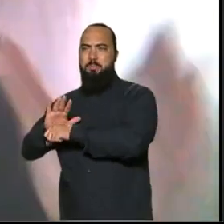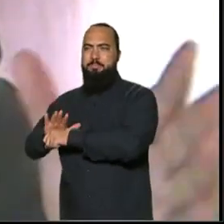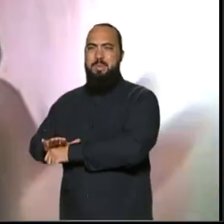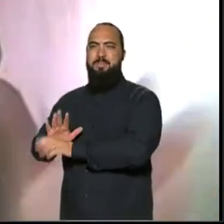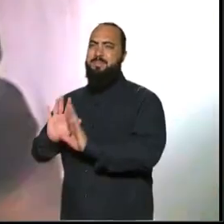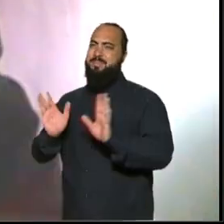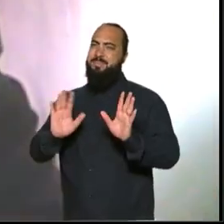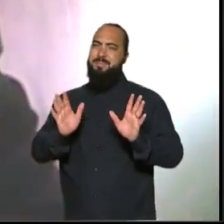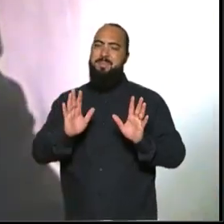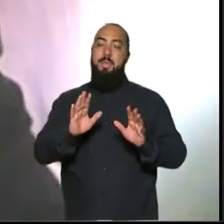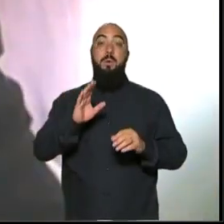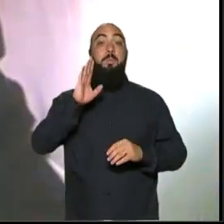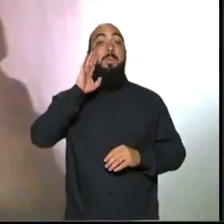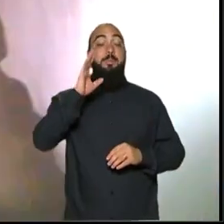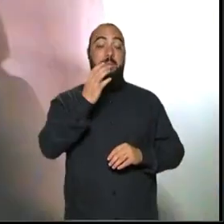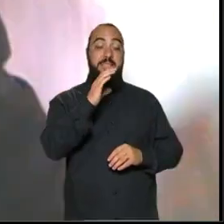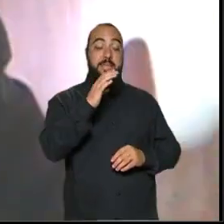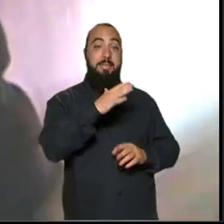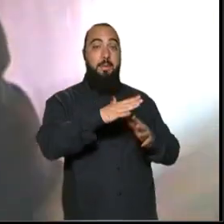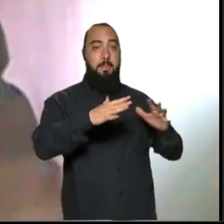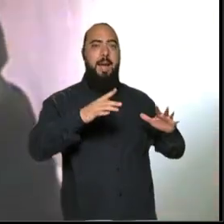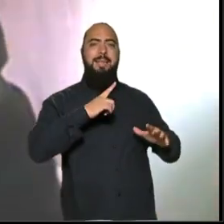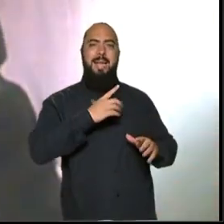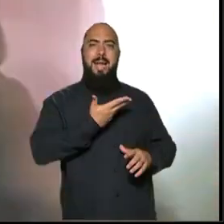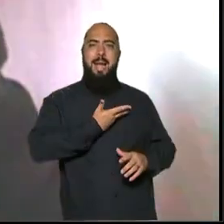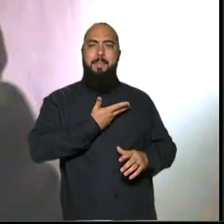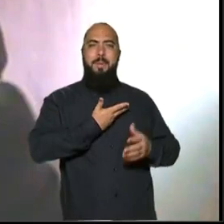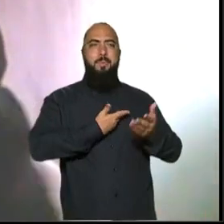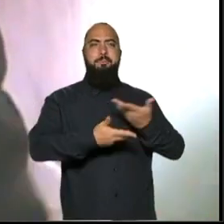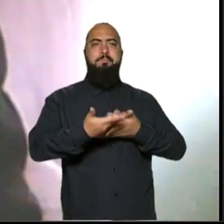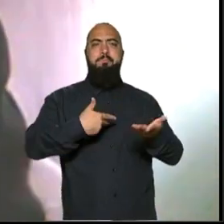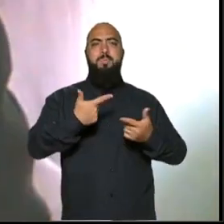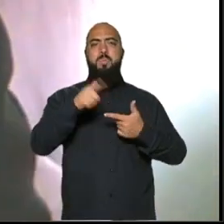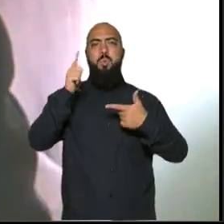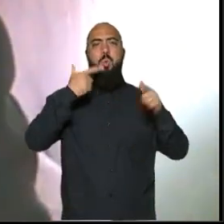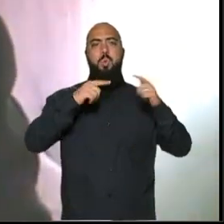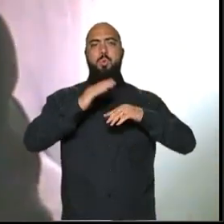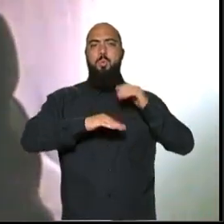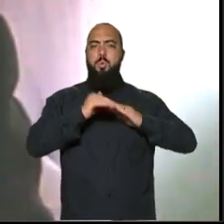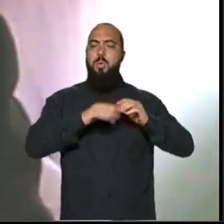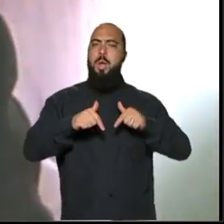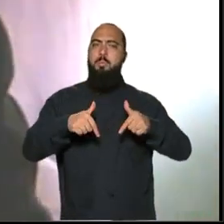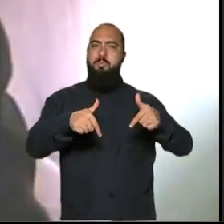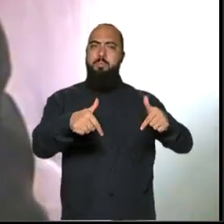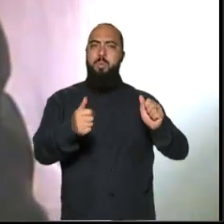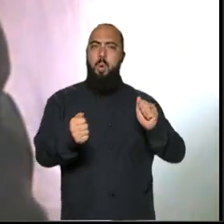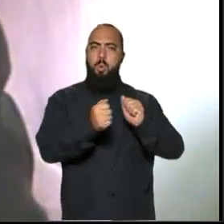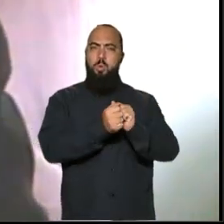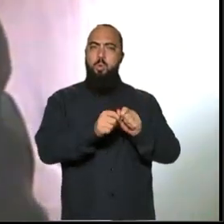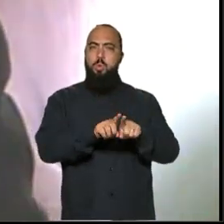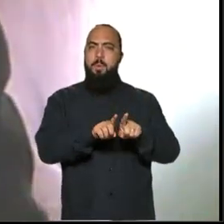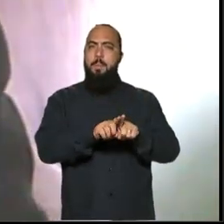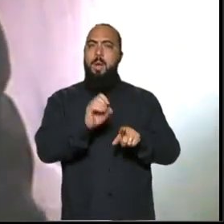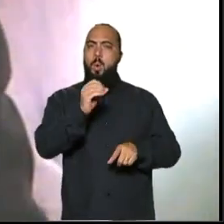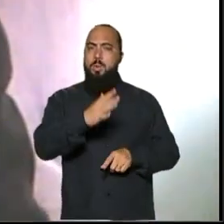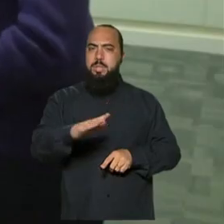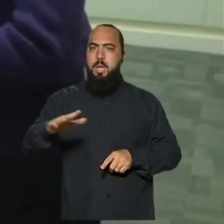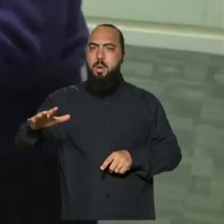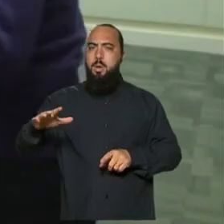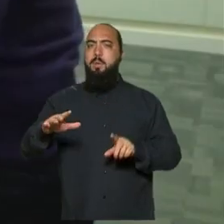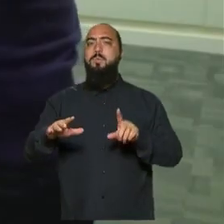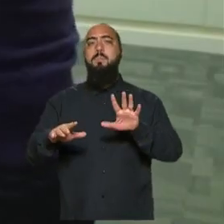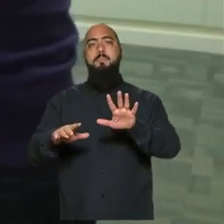ciências do mar nós temos vários colegas, vários outros profissionais que atuam junto com os oceanógrafos.